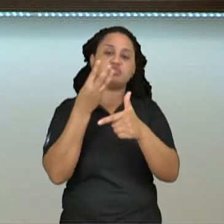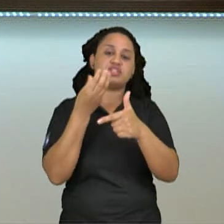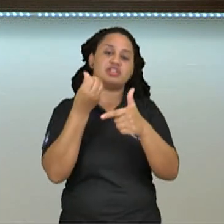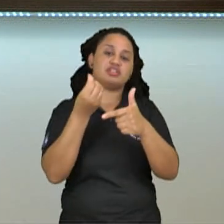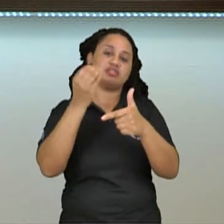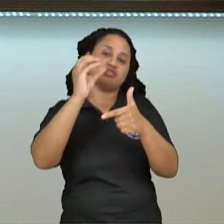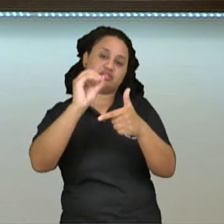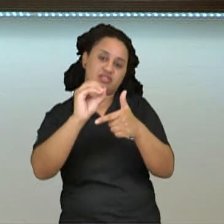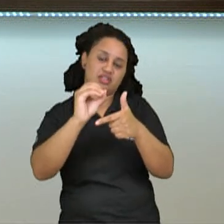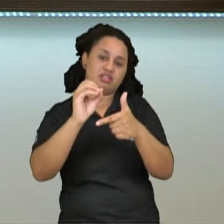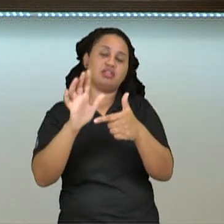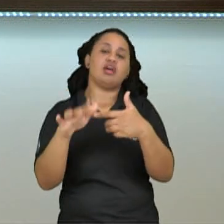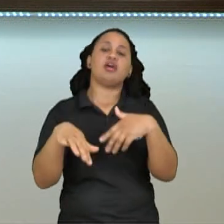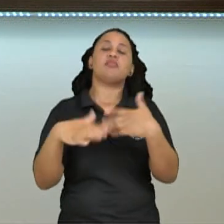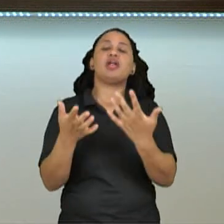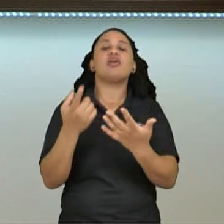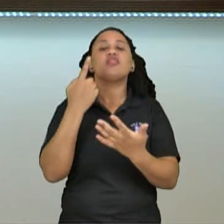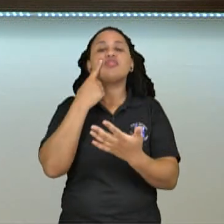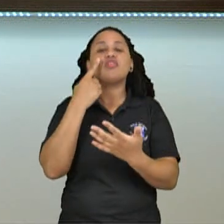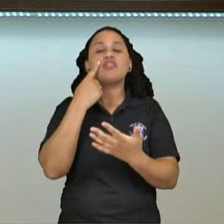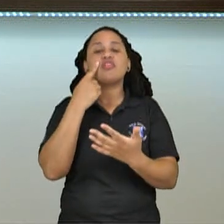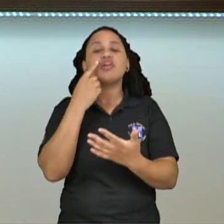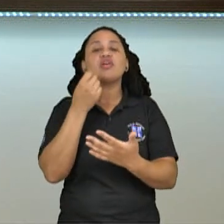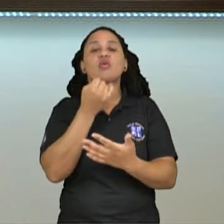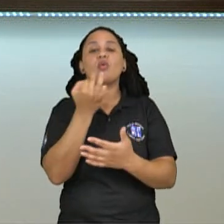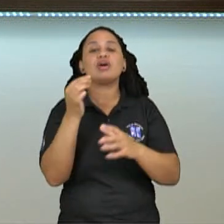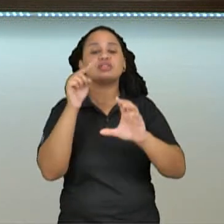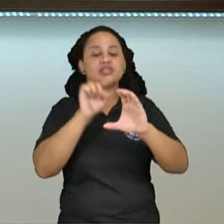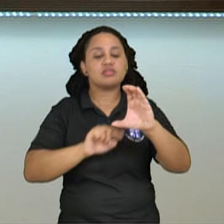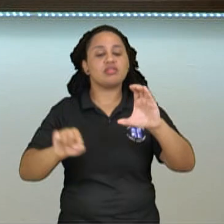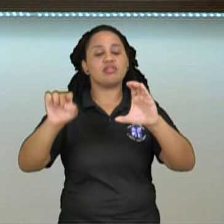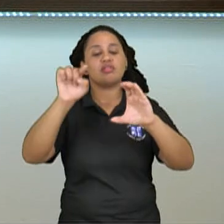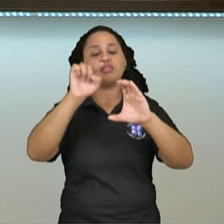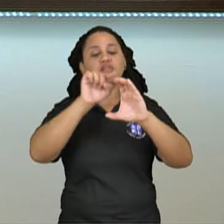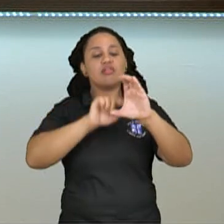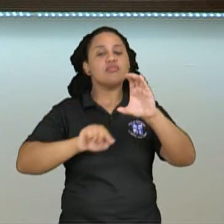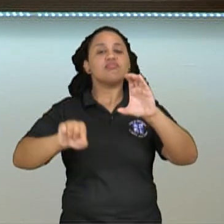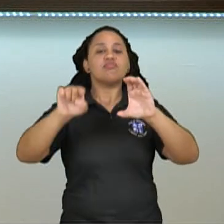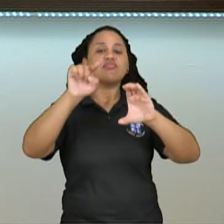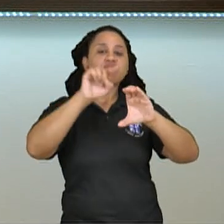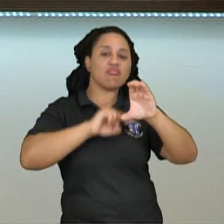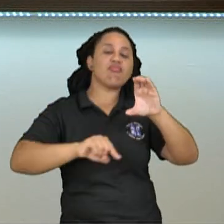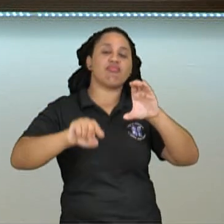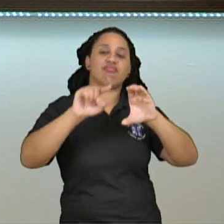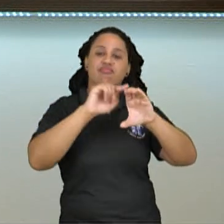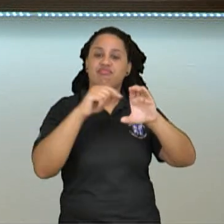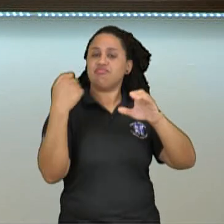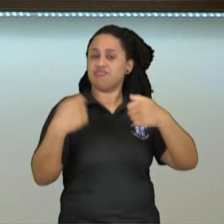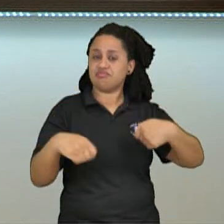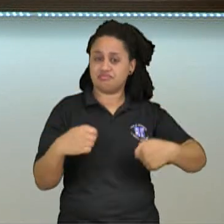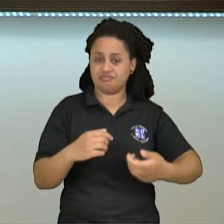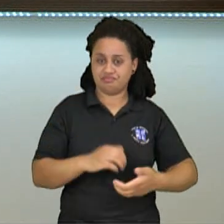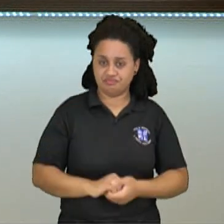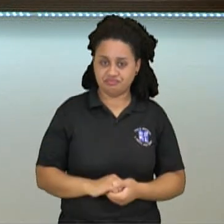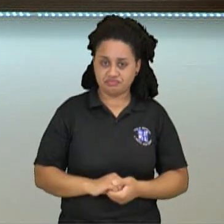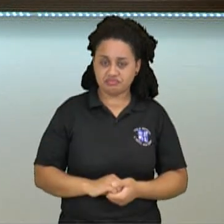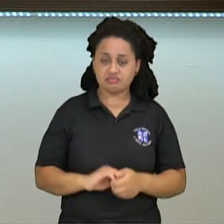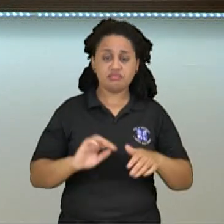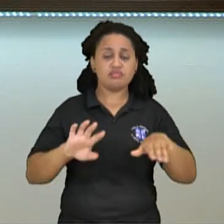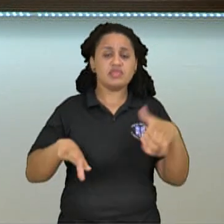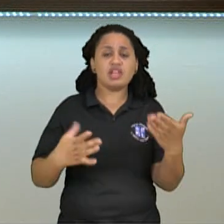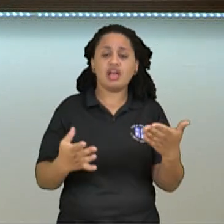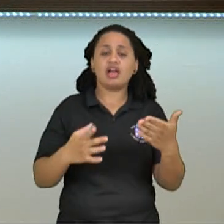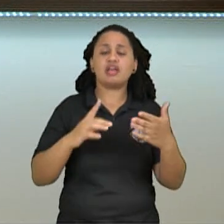graus para descobrir quantas voltas esse ângulo deu na circunferência. E aí, o